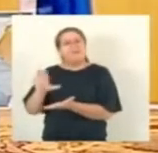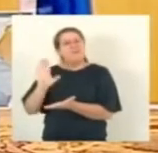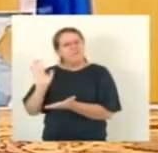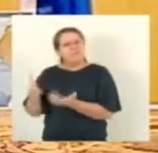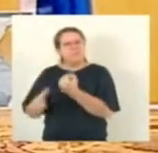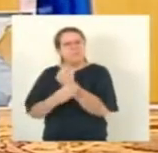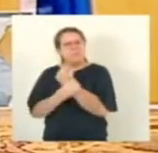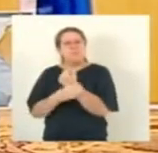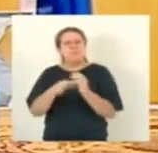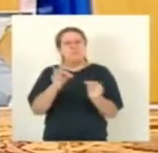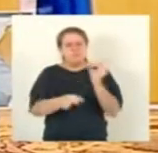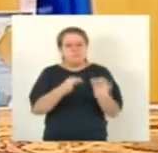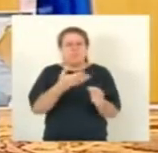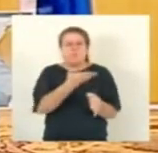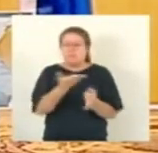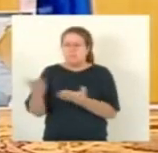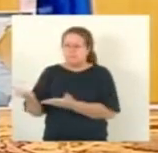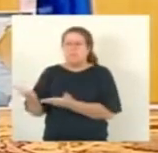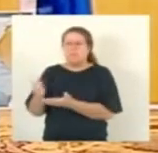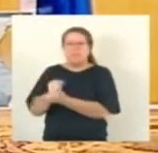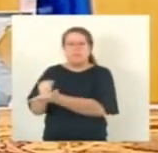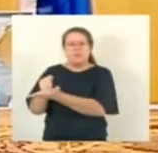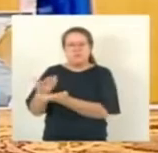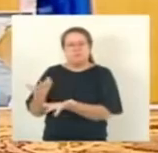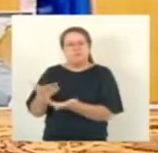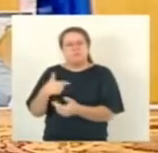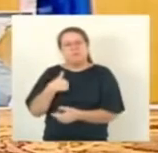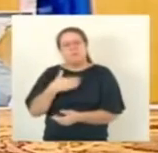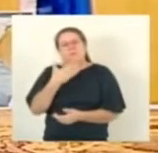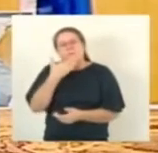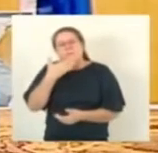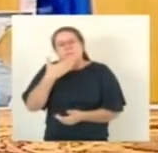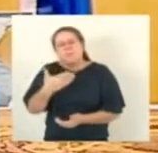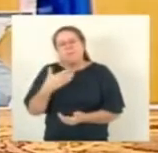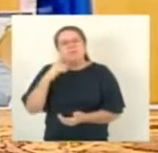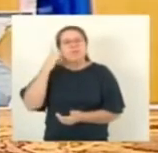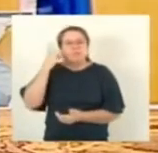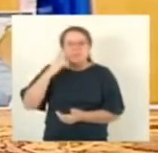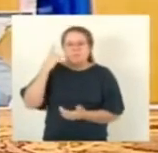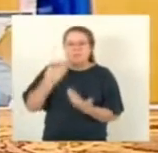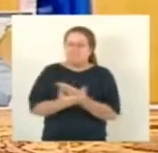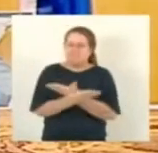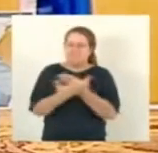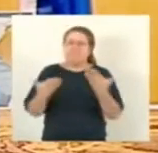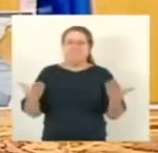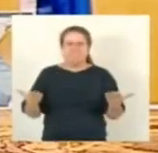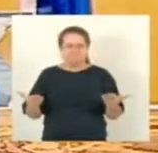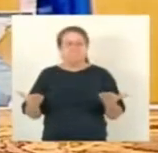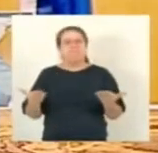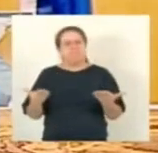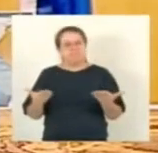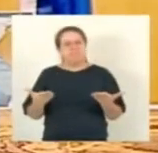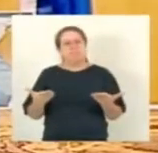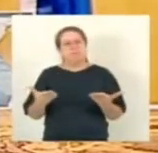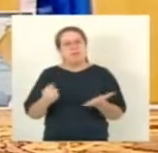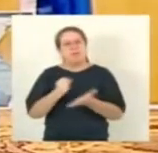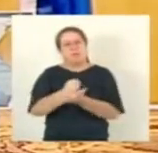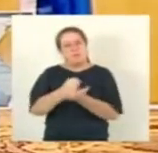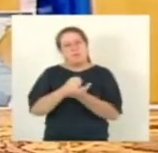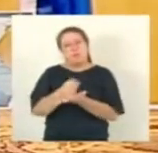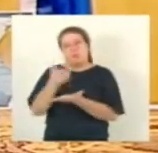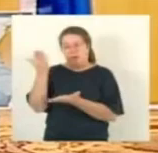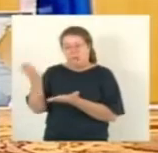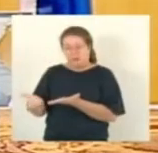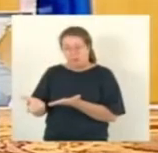É um apelo que eu faço aos nobres deputados dessa décima anonizatura, para que não somente a